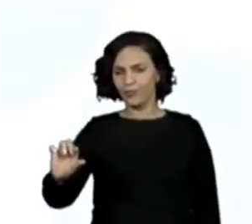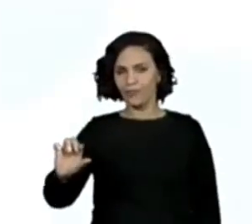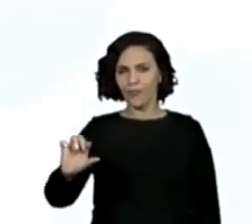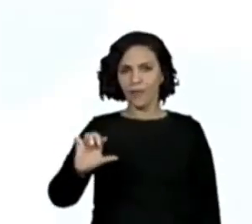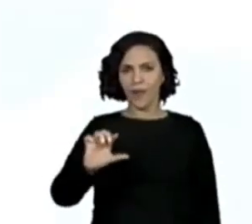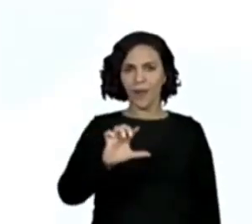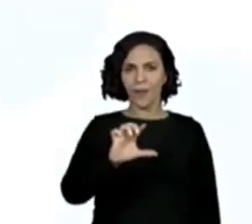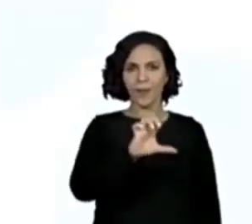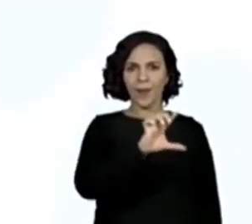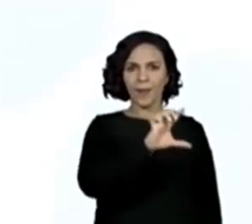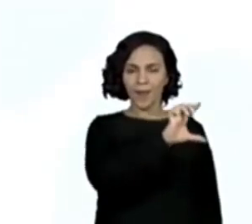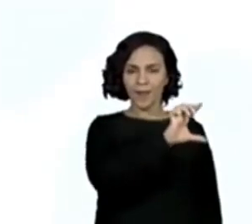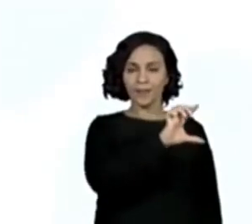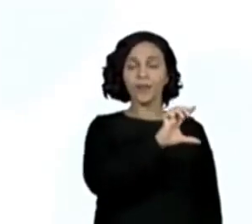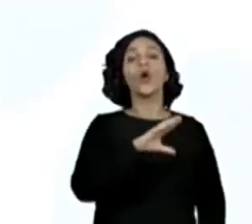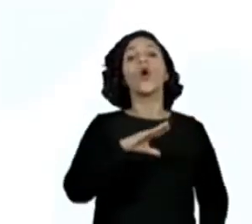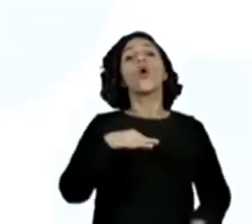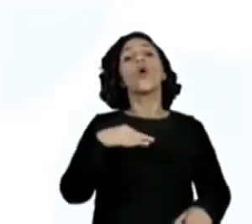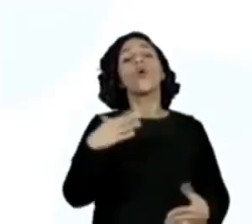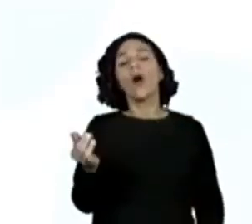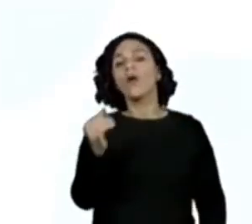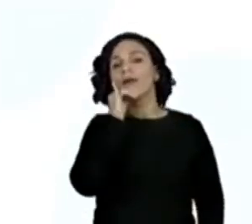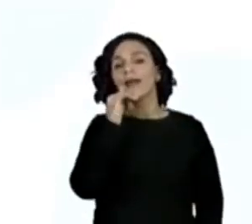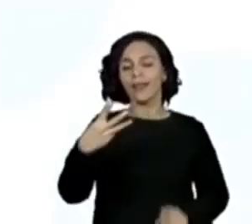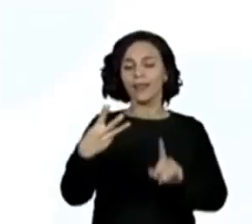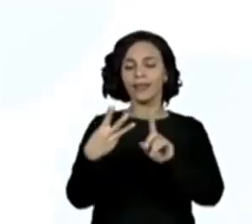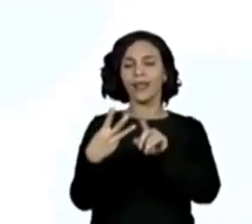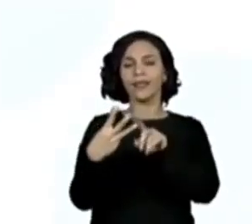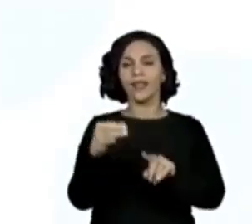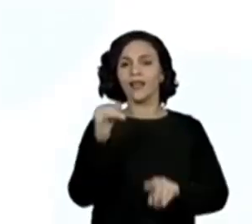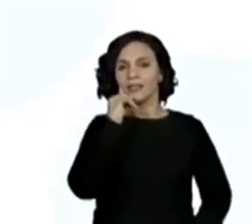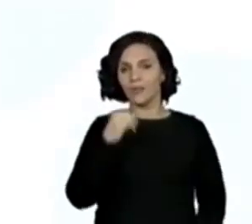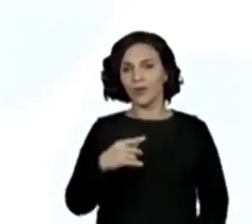qual das crianças ocuparia a terceira posição?